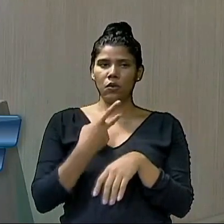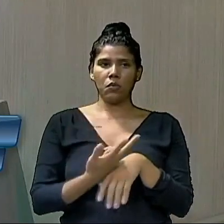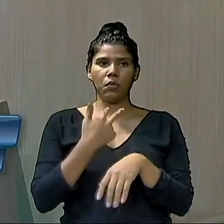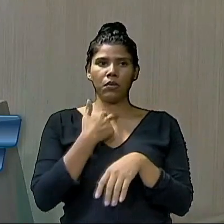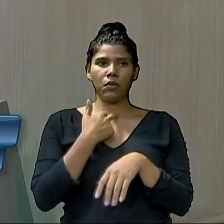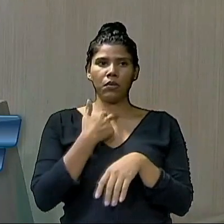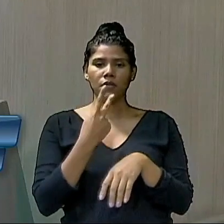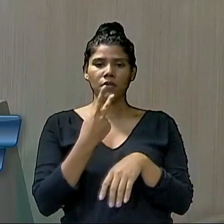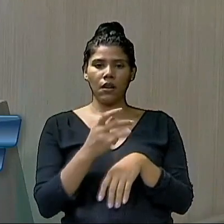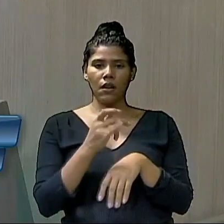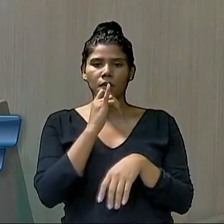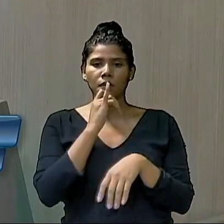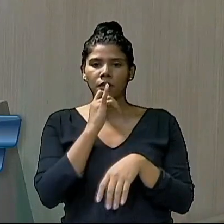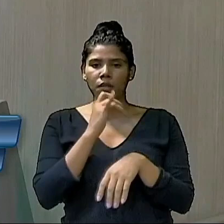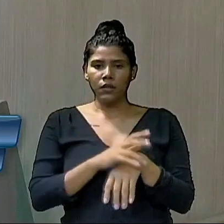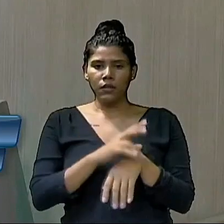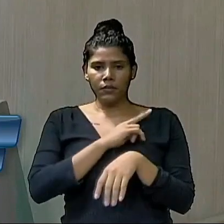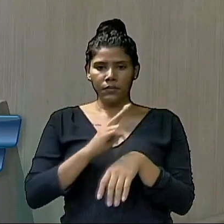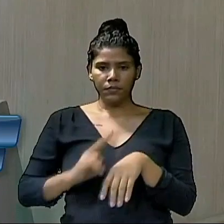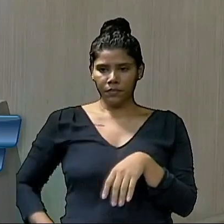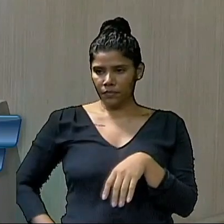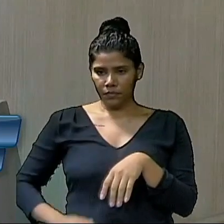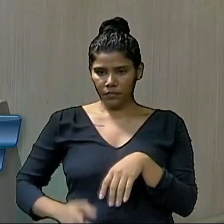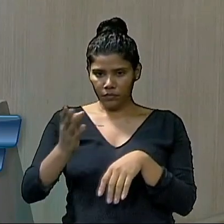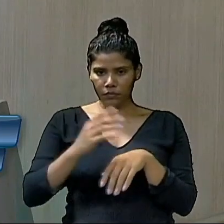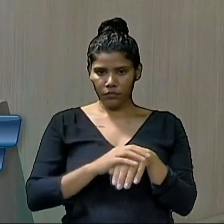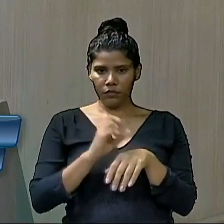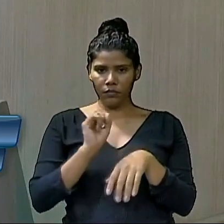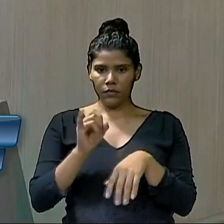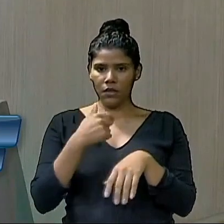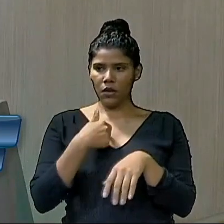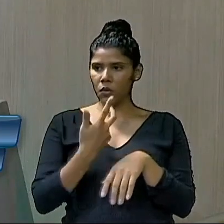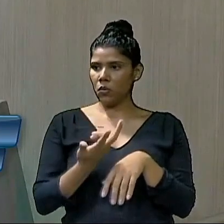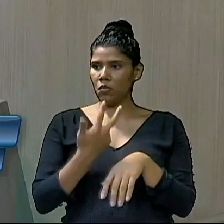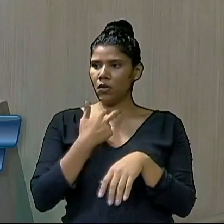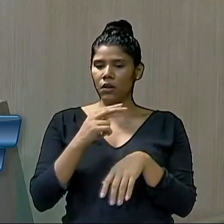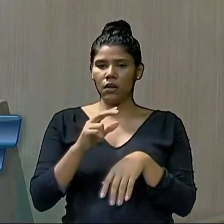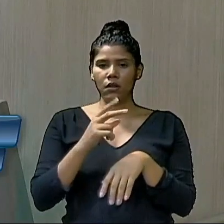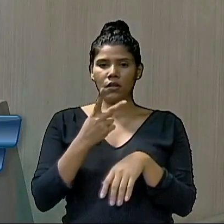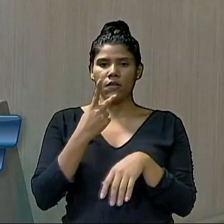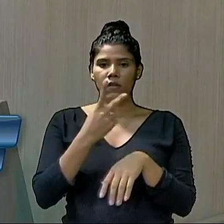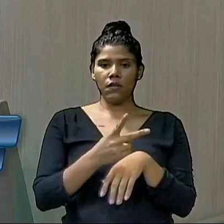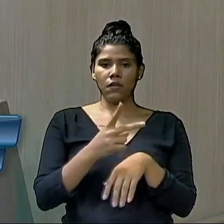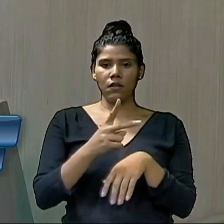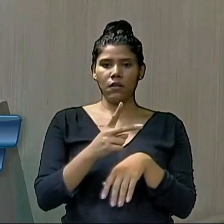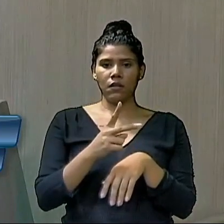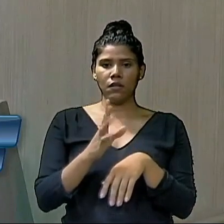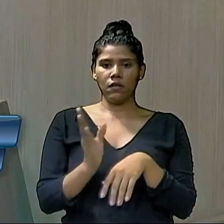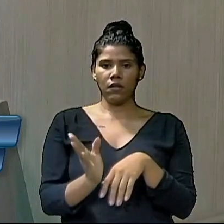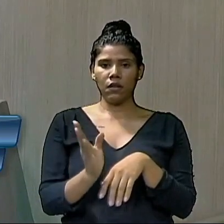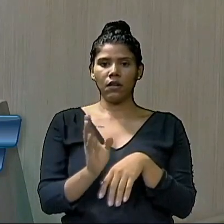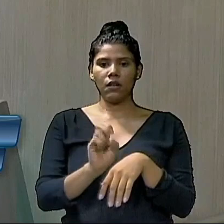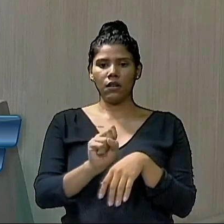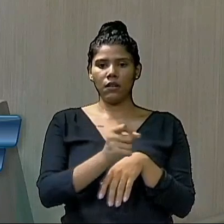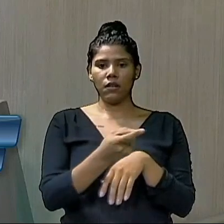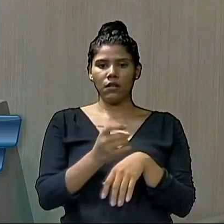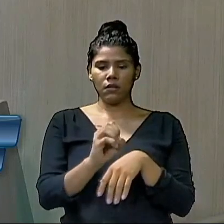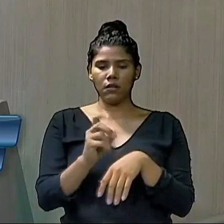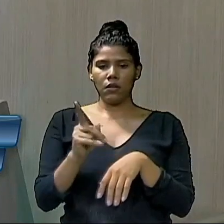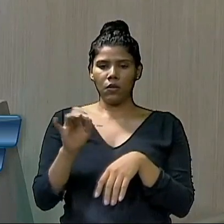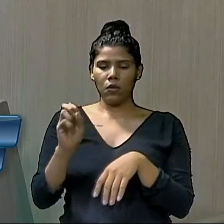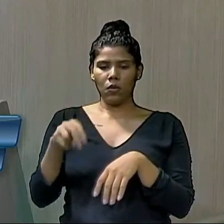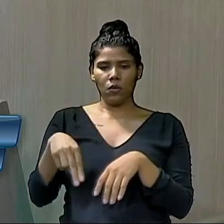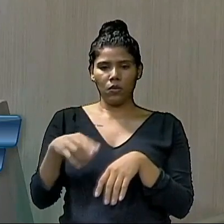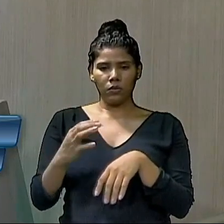o vereador Cláudio, não pudesse falar de São Gonçalo, que é uma importante base eleitoral dele. Então, esse é o primeiro registro